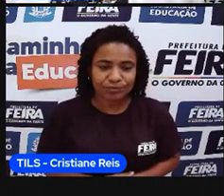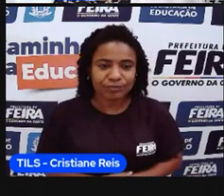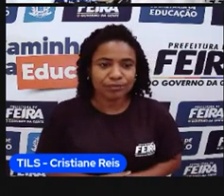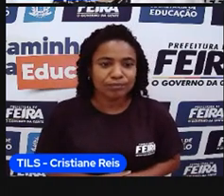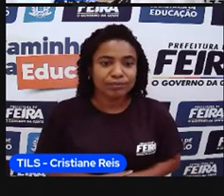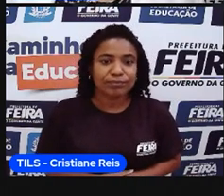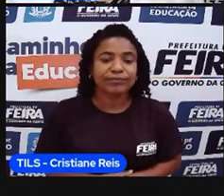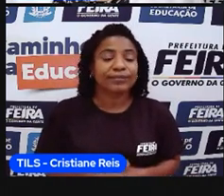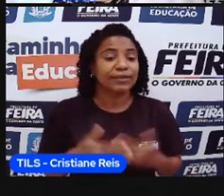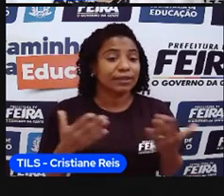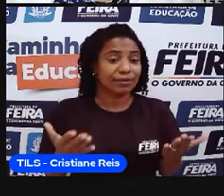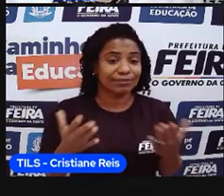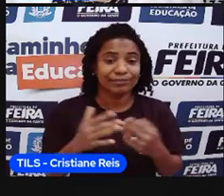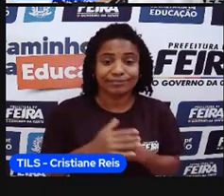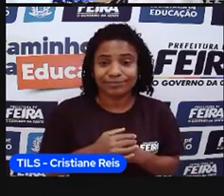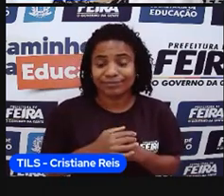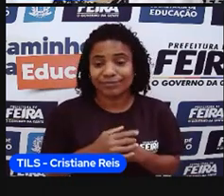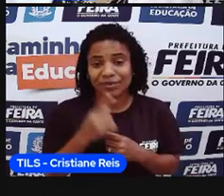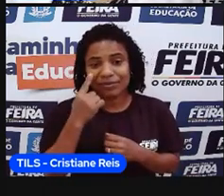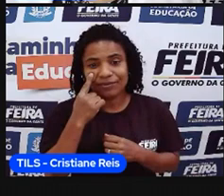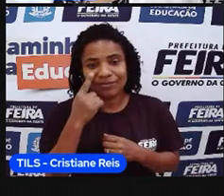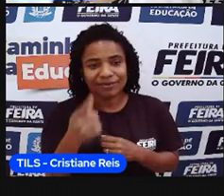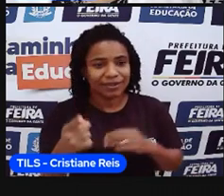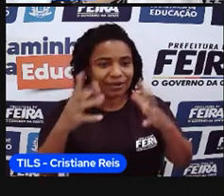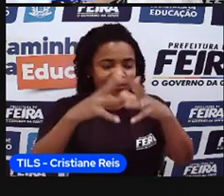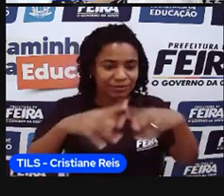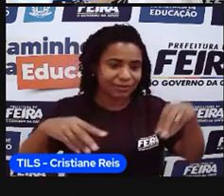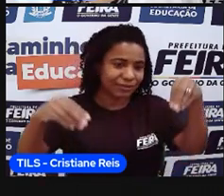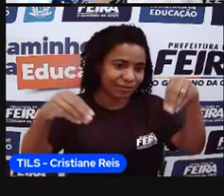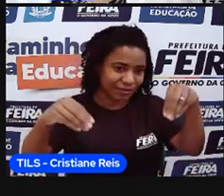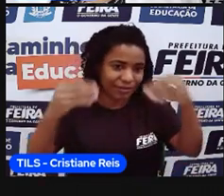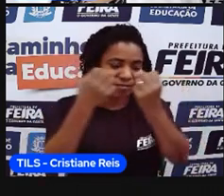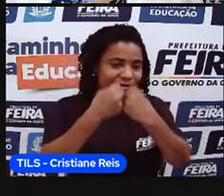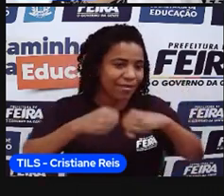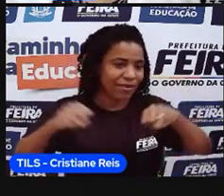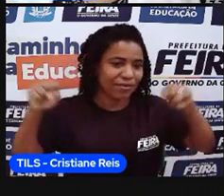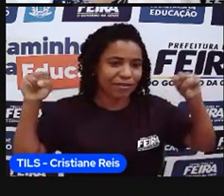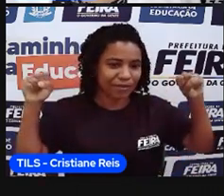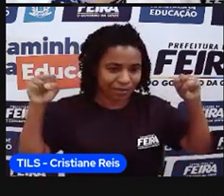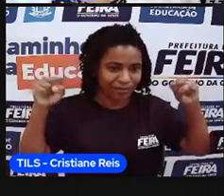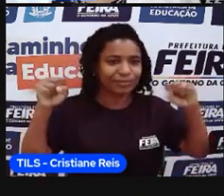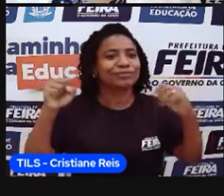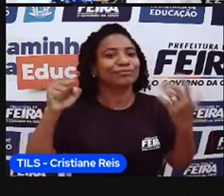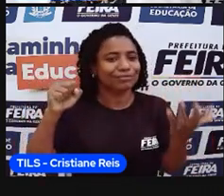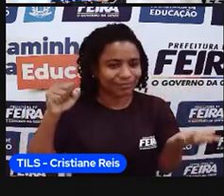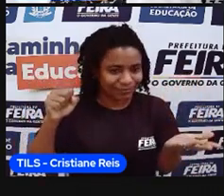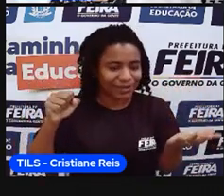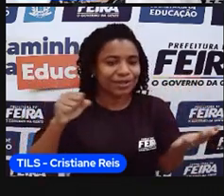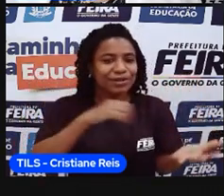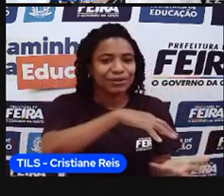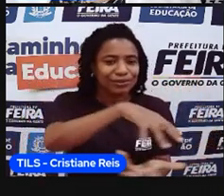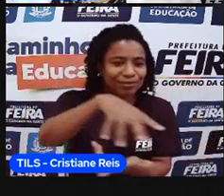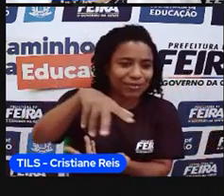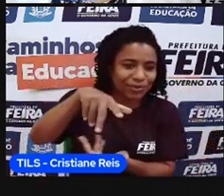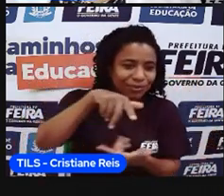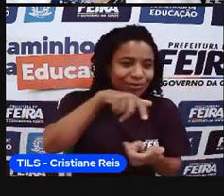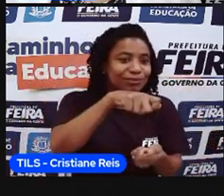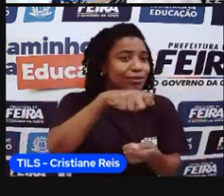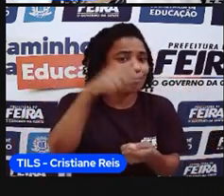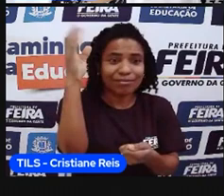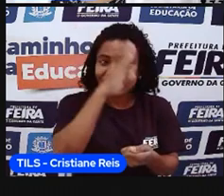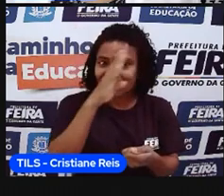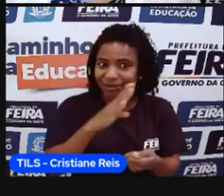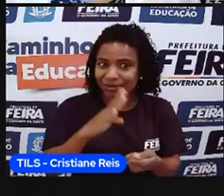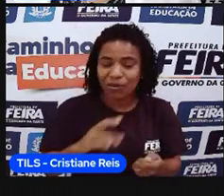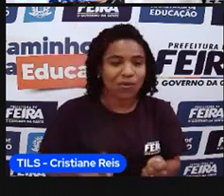Bom, países, né? Com os territórios mais extensos do mundo. Ou seja, com relação à extensão, o Brasil, ele é o